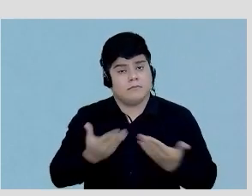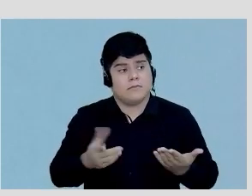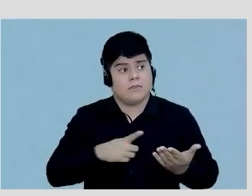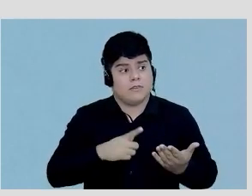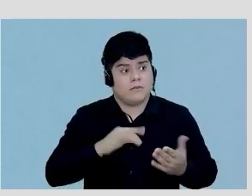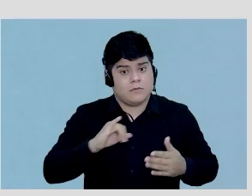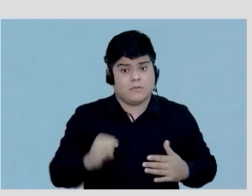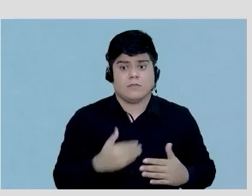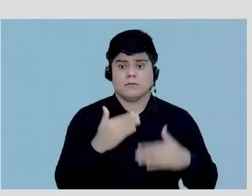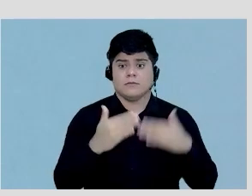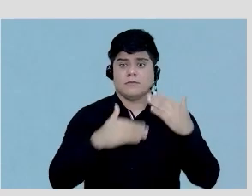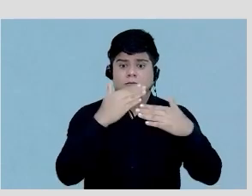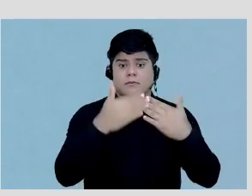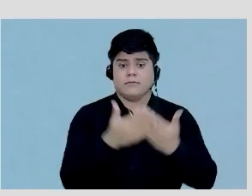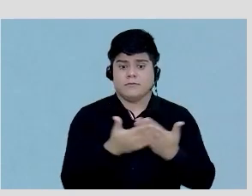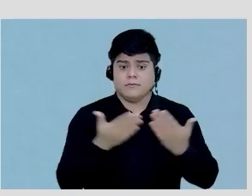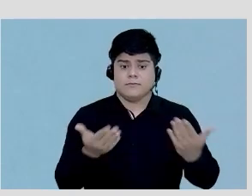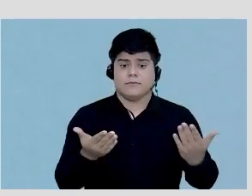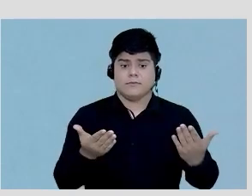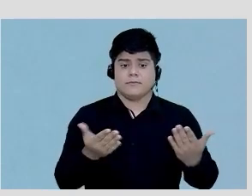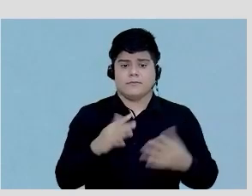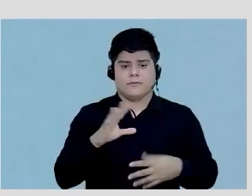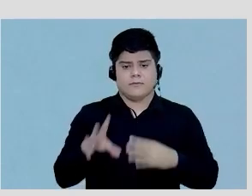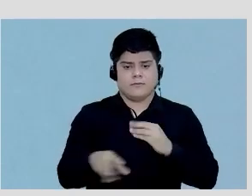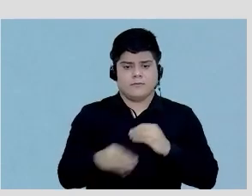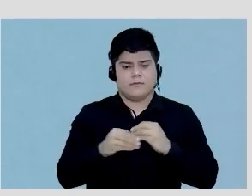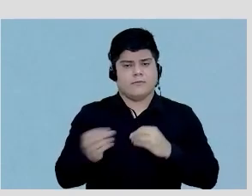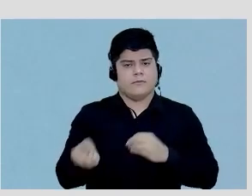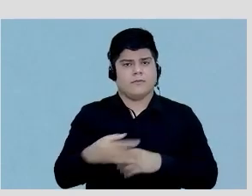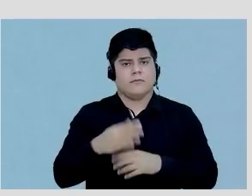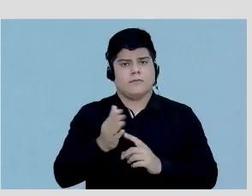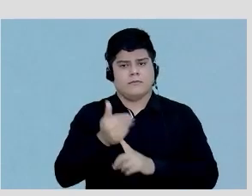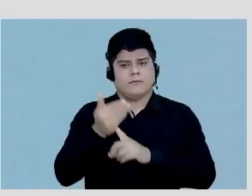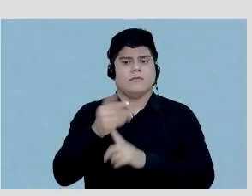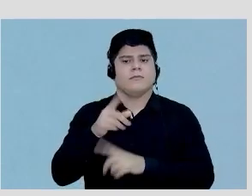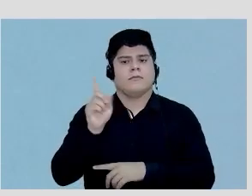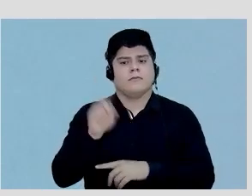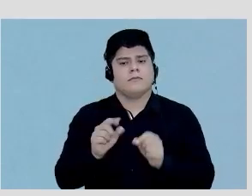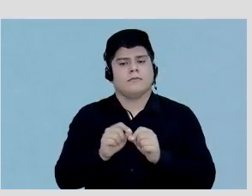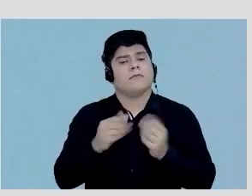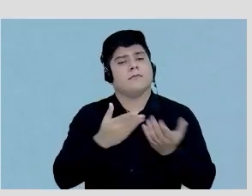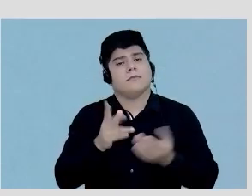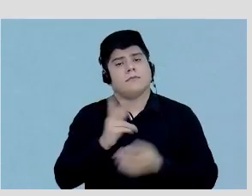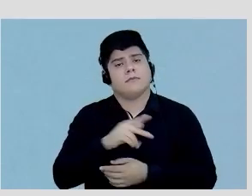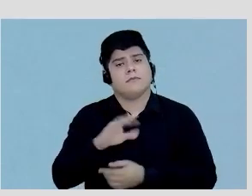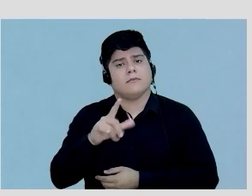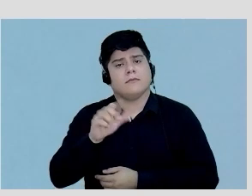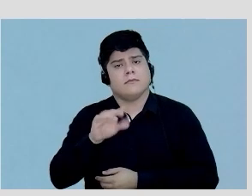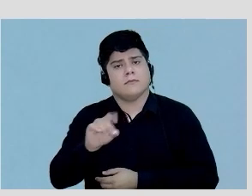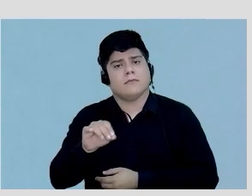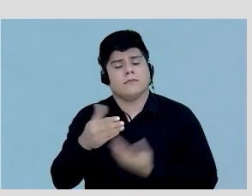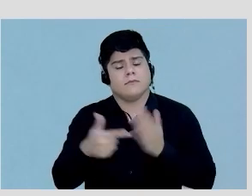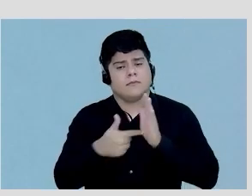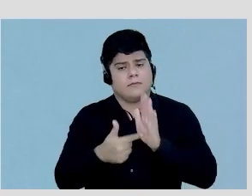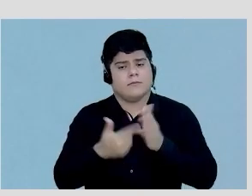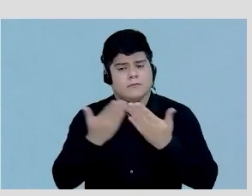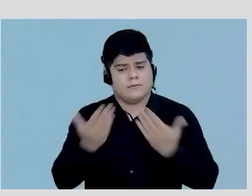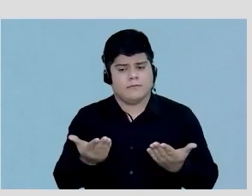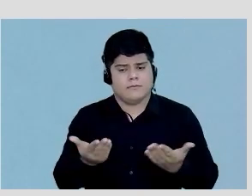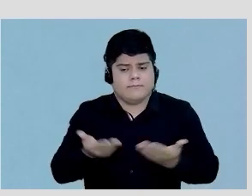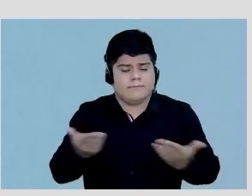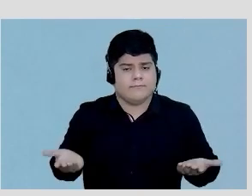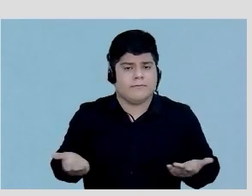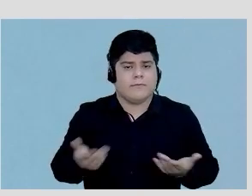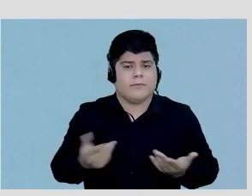desenvolver e trazer e incorporar uma nova tecnologia tem que fazer isso que o professor Claudio mostrou para você porque senão